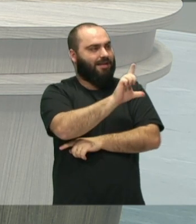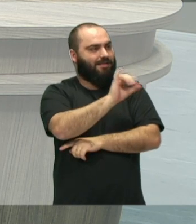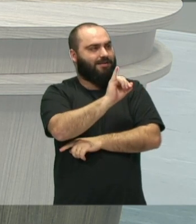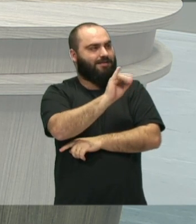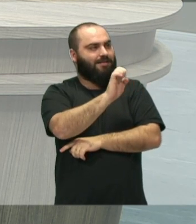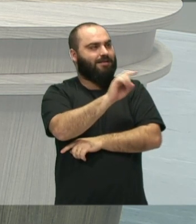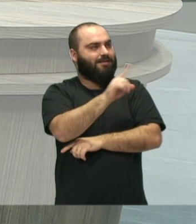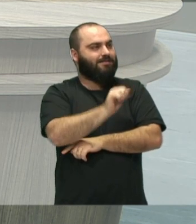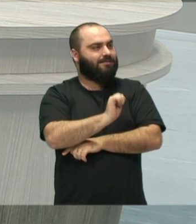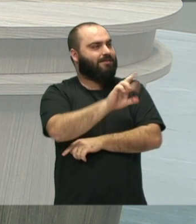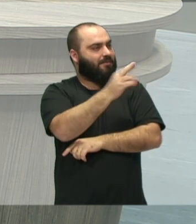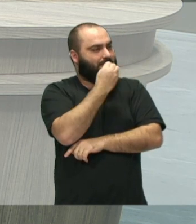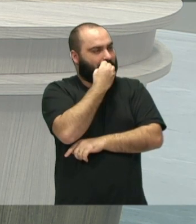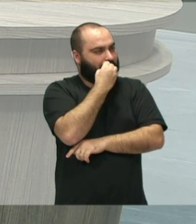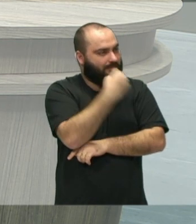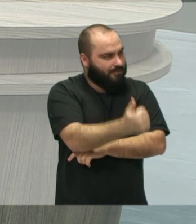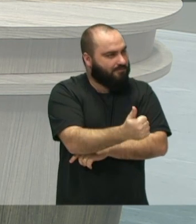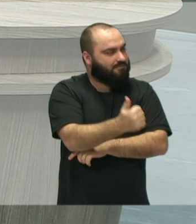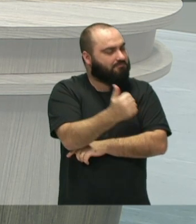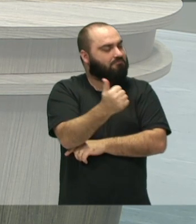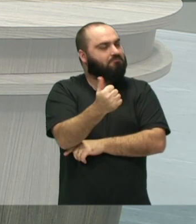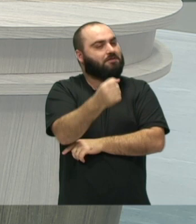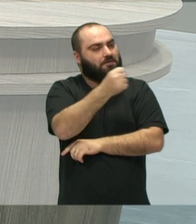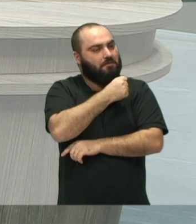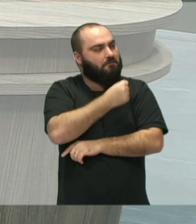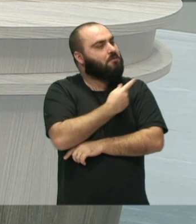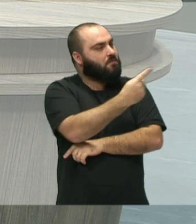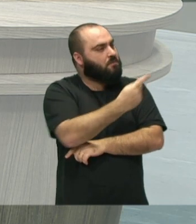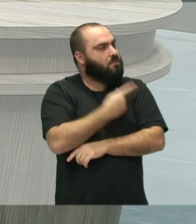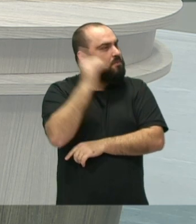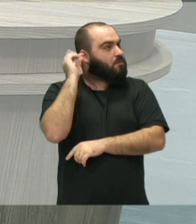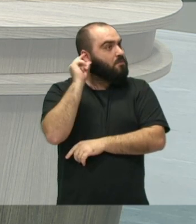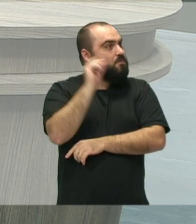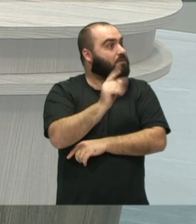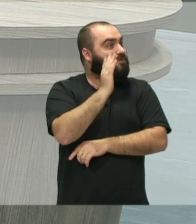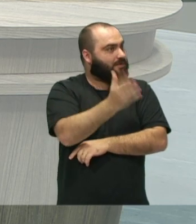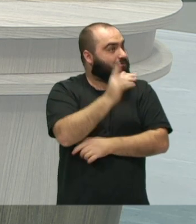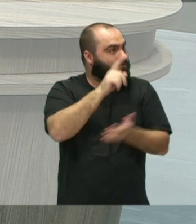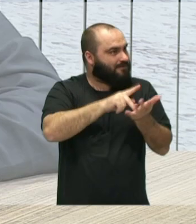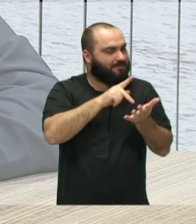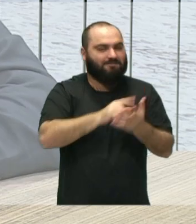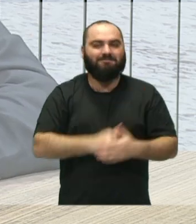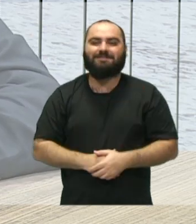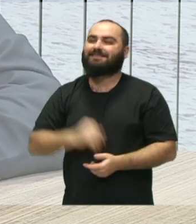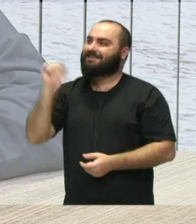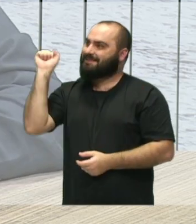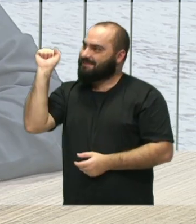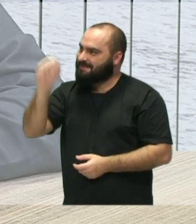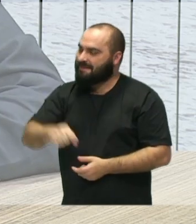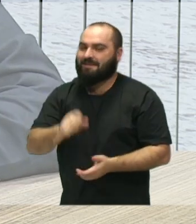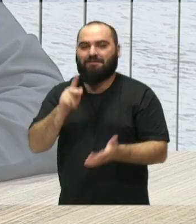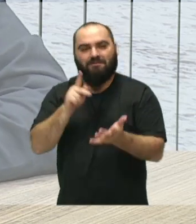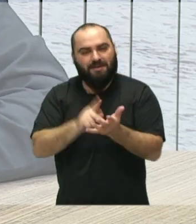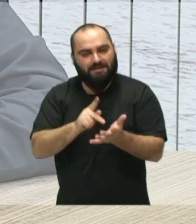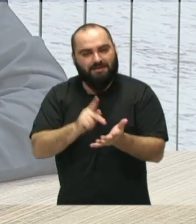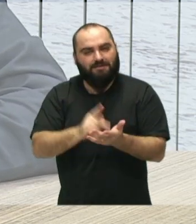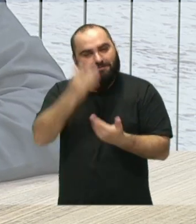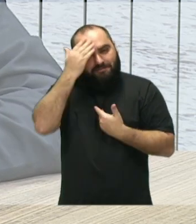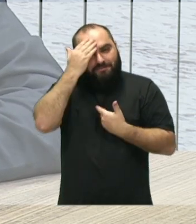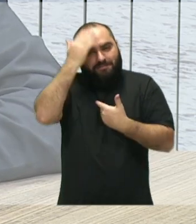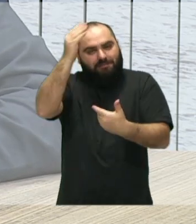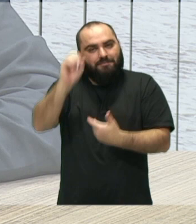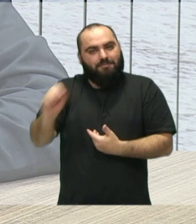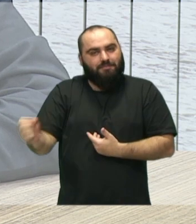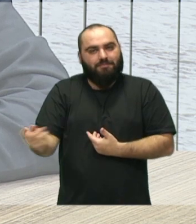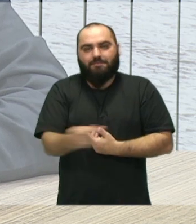Aberta. Quanto tempo a gente não senta para uma entrevista, né Eliezer? É verdade, muito obrigado pela essa oportunidade que a TV Câmara e o programa